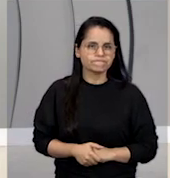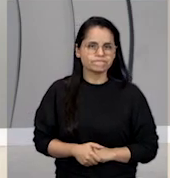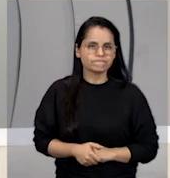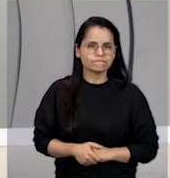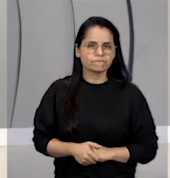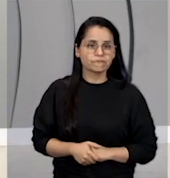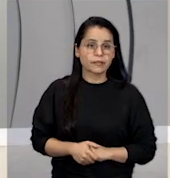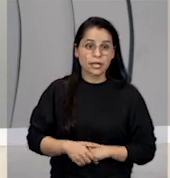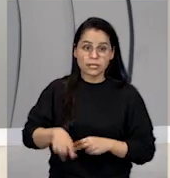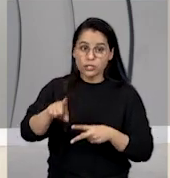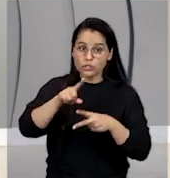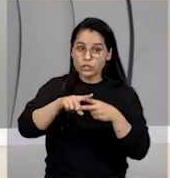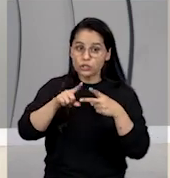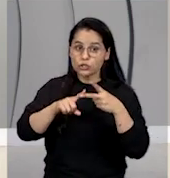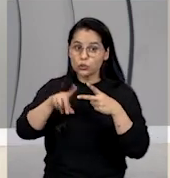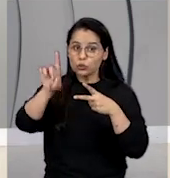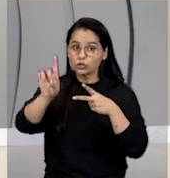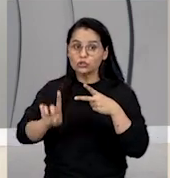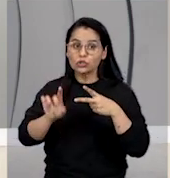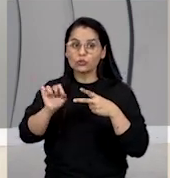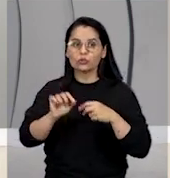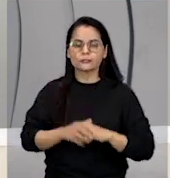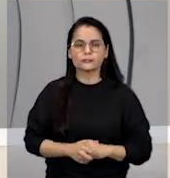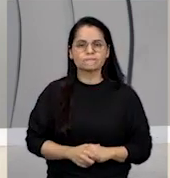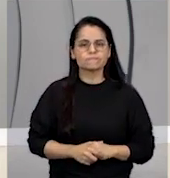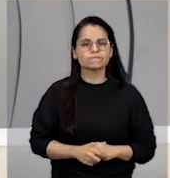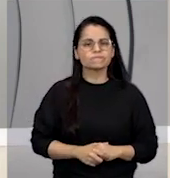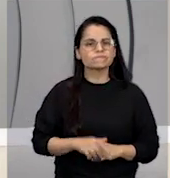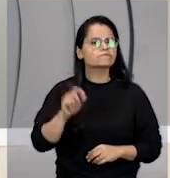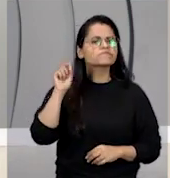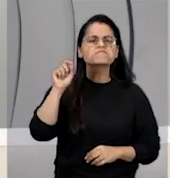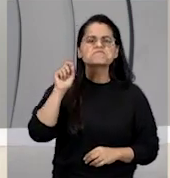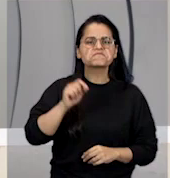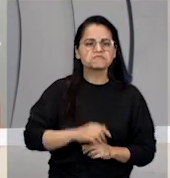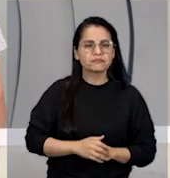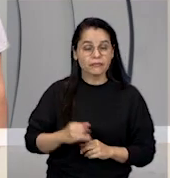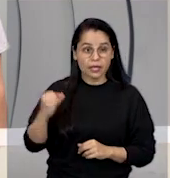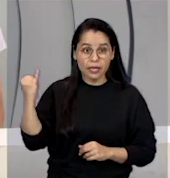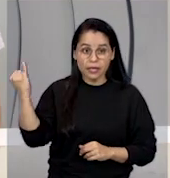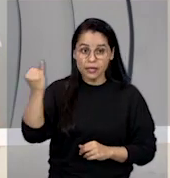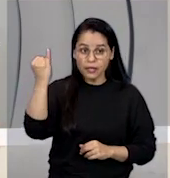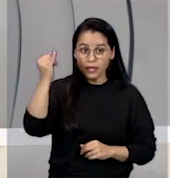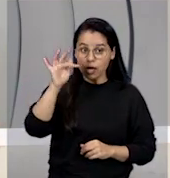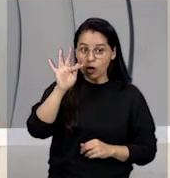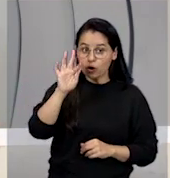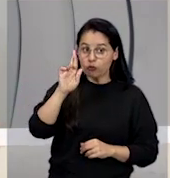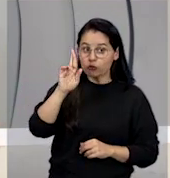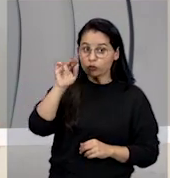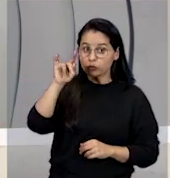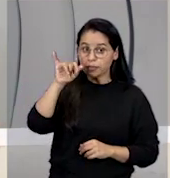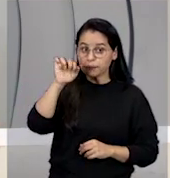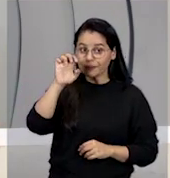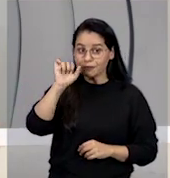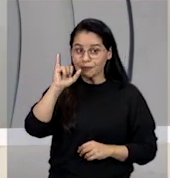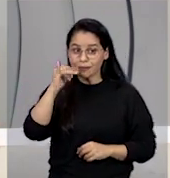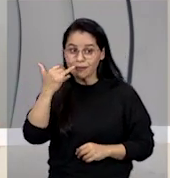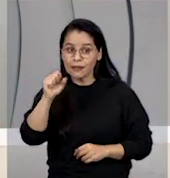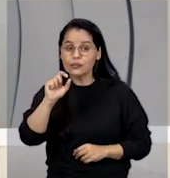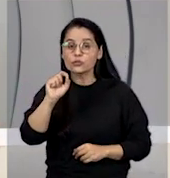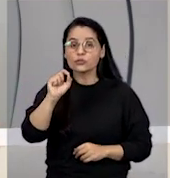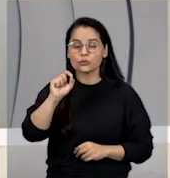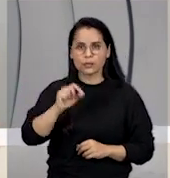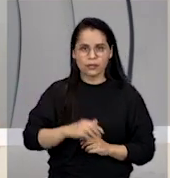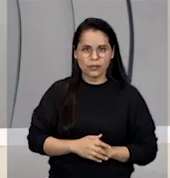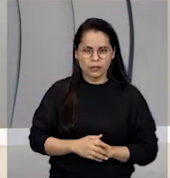Esses dois direitos aqui, eles são o quê? Fundamentais para o funcionamento do quê?